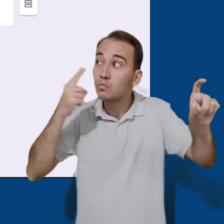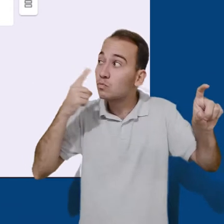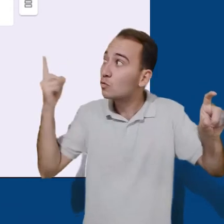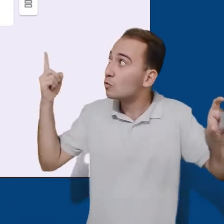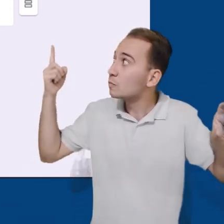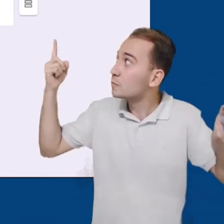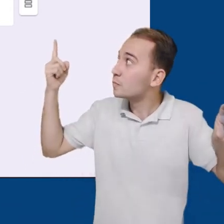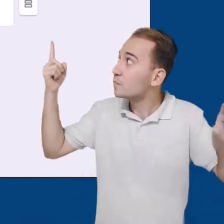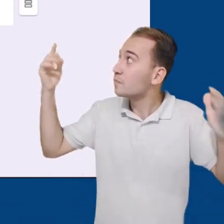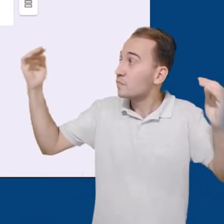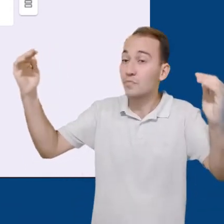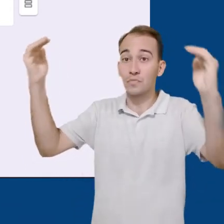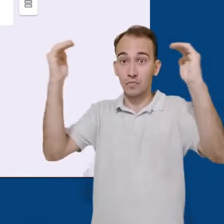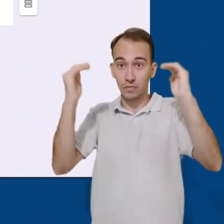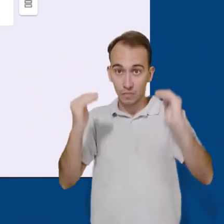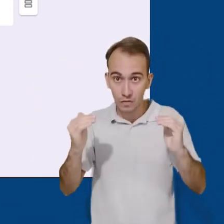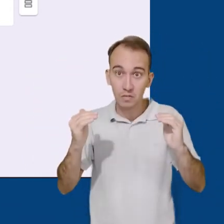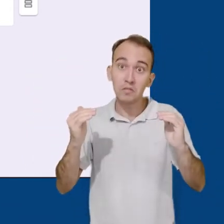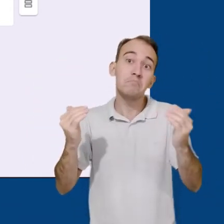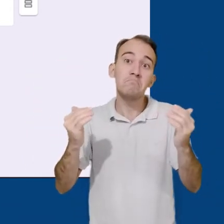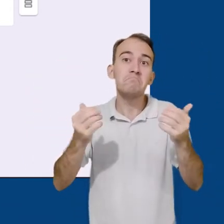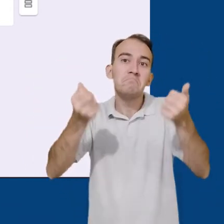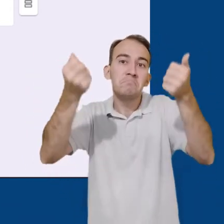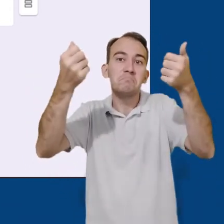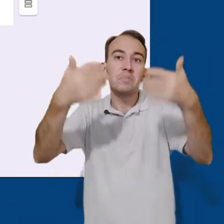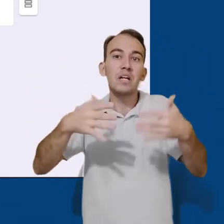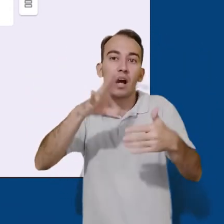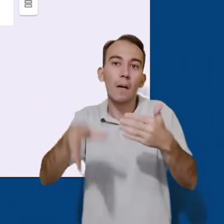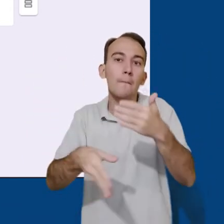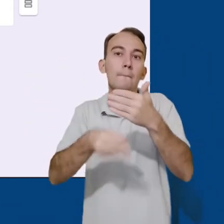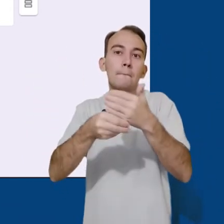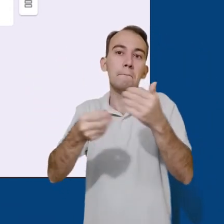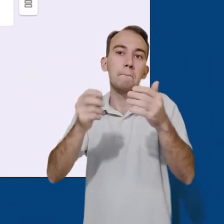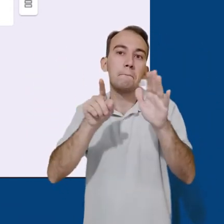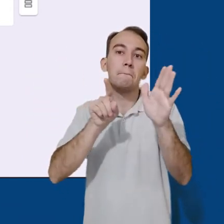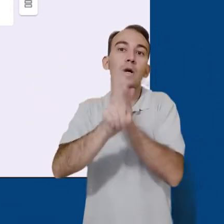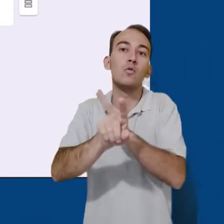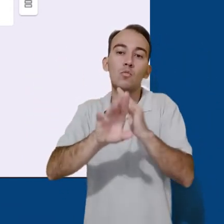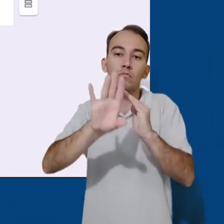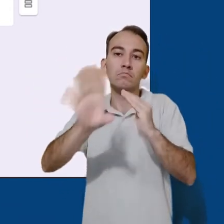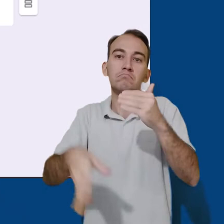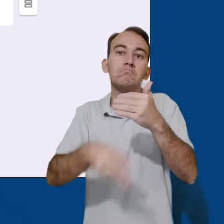pequeno campo abaixo é para acrescentarmos um comentário e completar o enunciado.